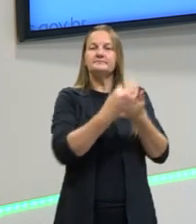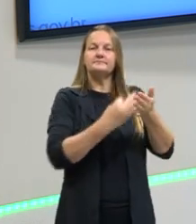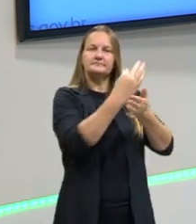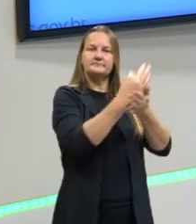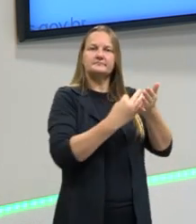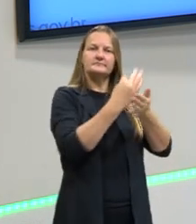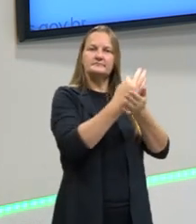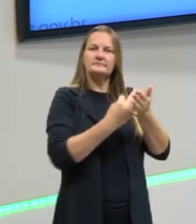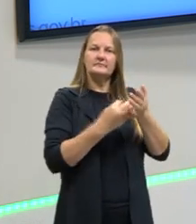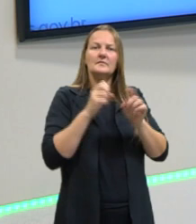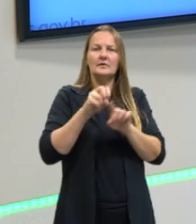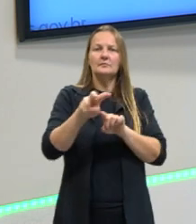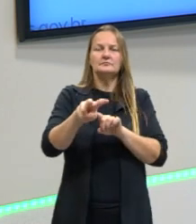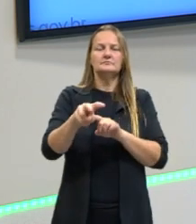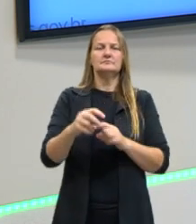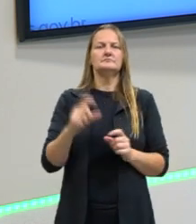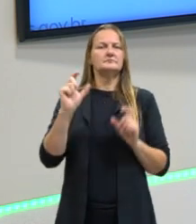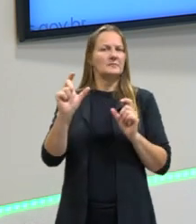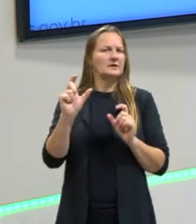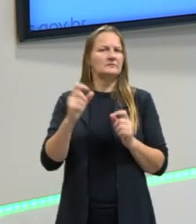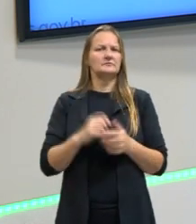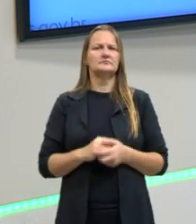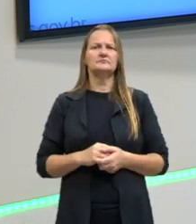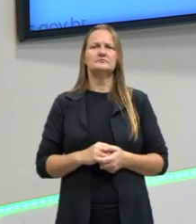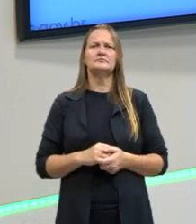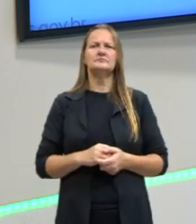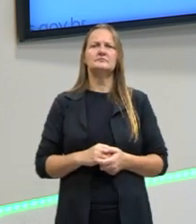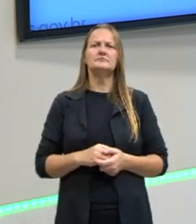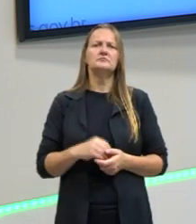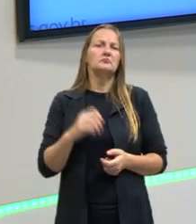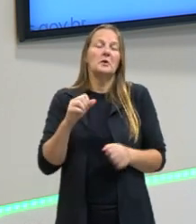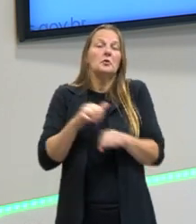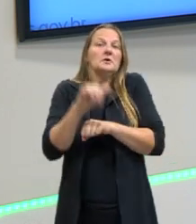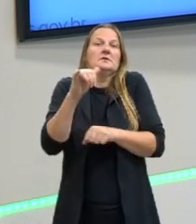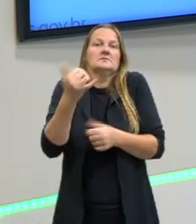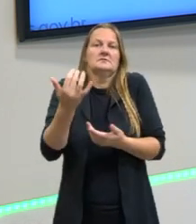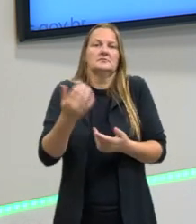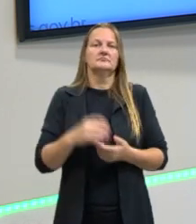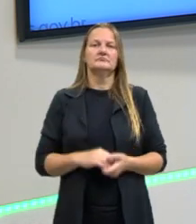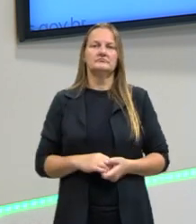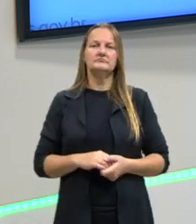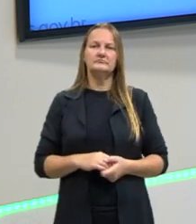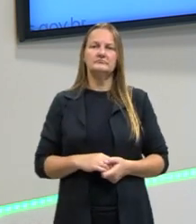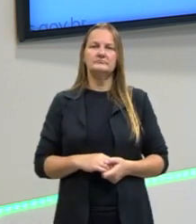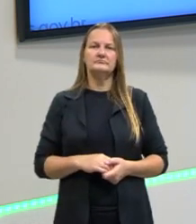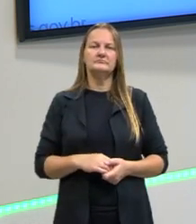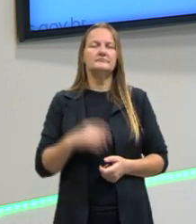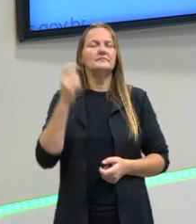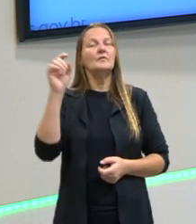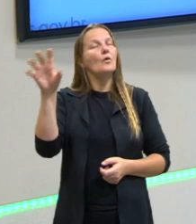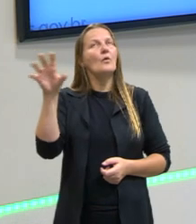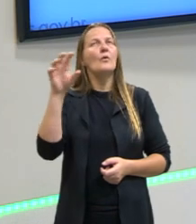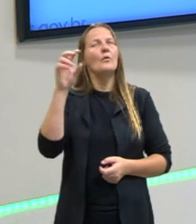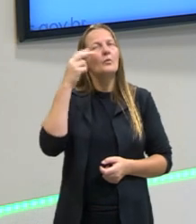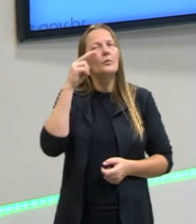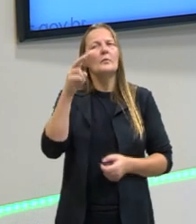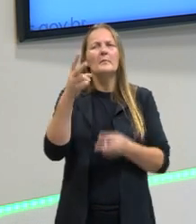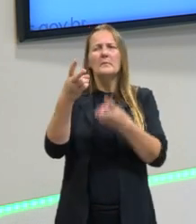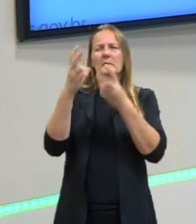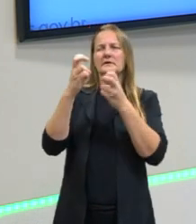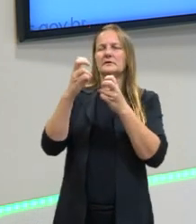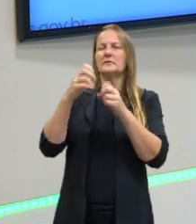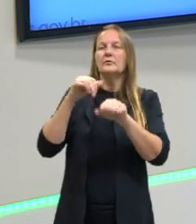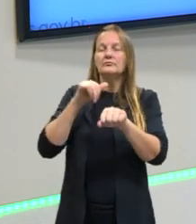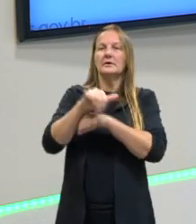é ambíguo, uma expressão, quando ela é ambígua, ela é, ao acaso, a pessoa que produziu aquele enunciado, ela não se dá